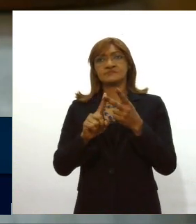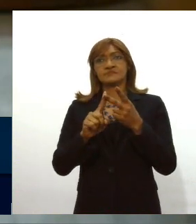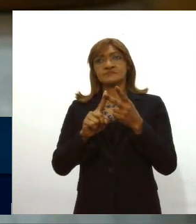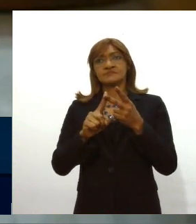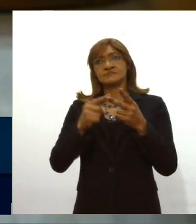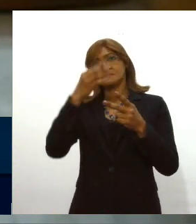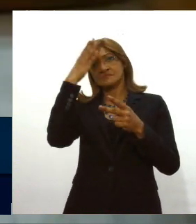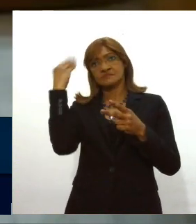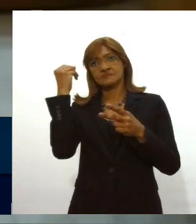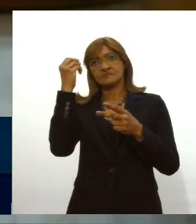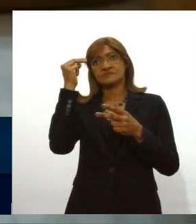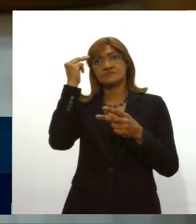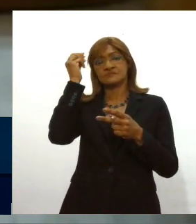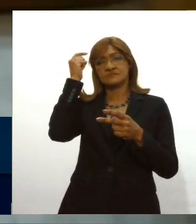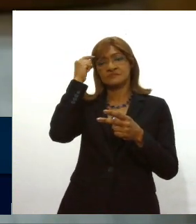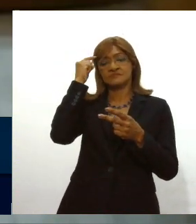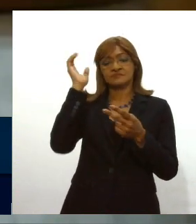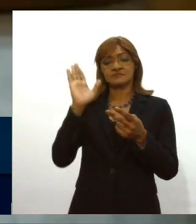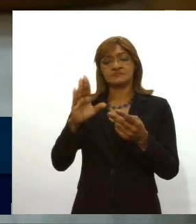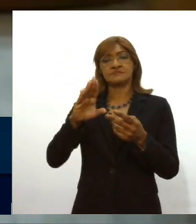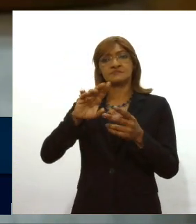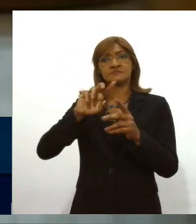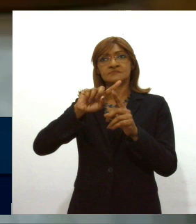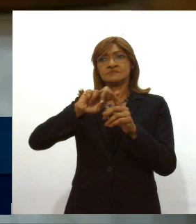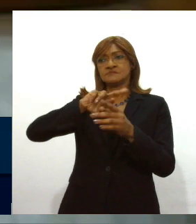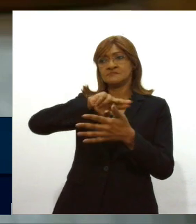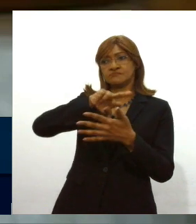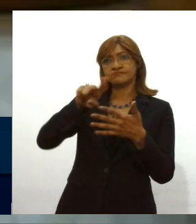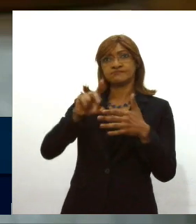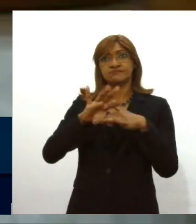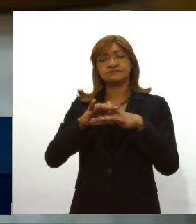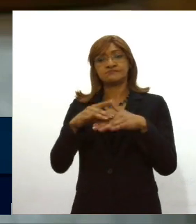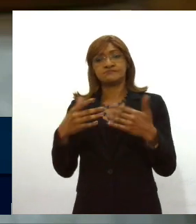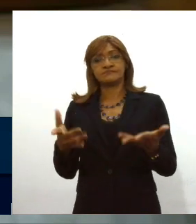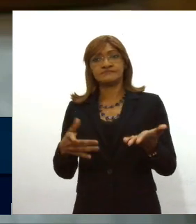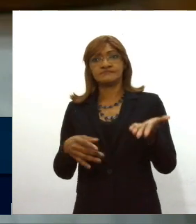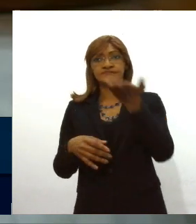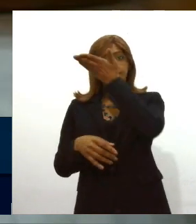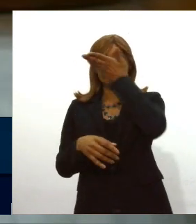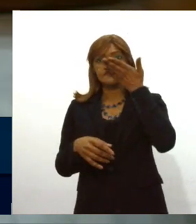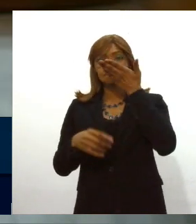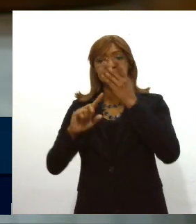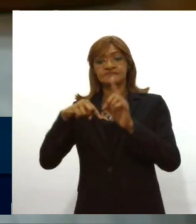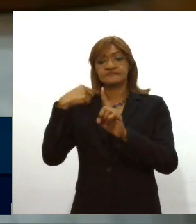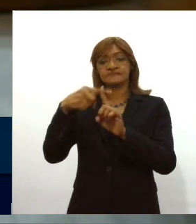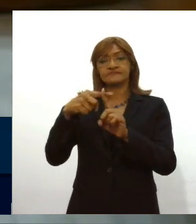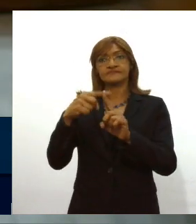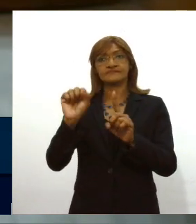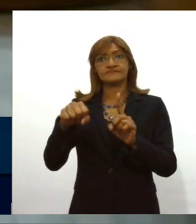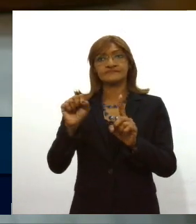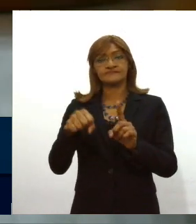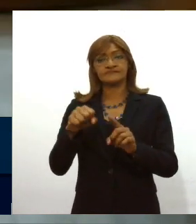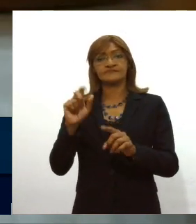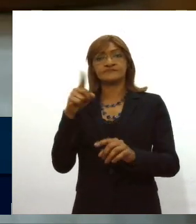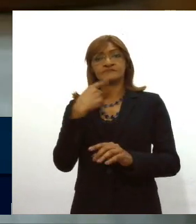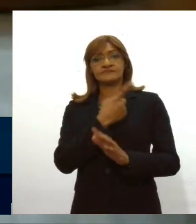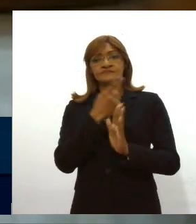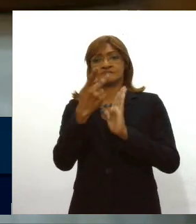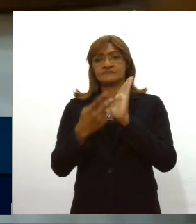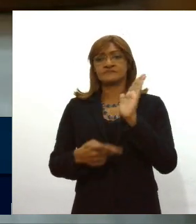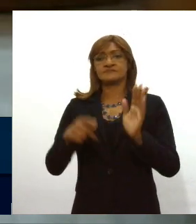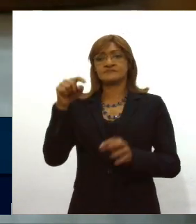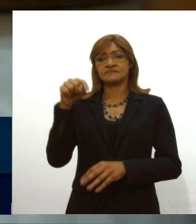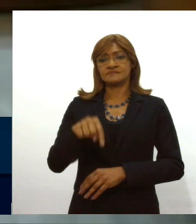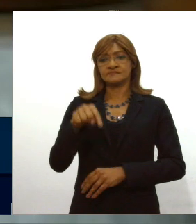esclerose múltipla, diversos transtornos que o canabidiol é positivo, inclusive nós temos um projeto de lei aqui